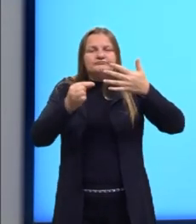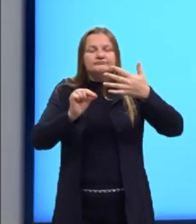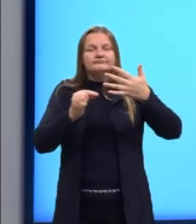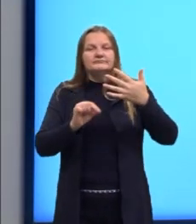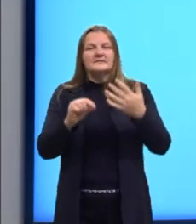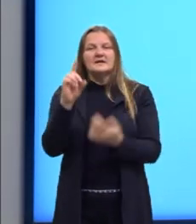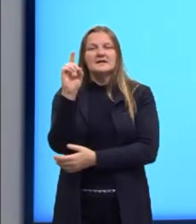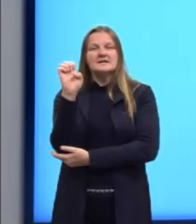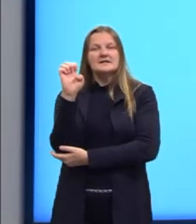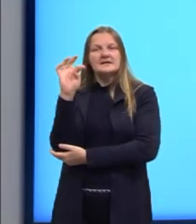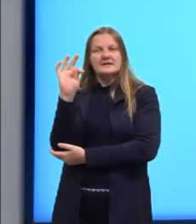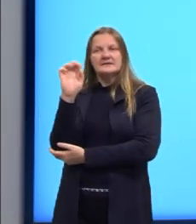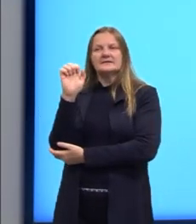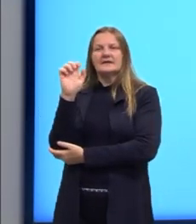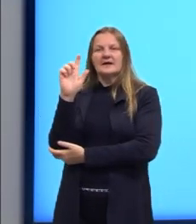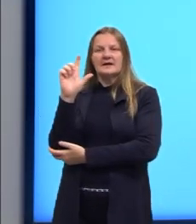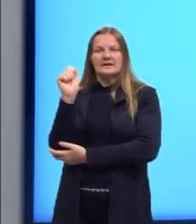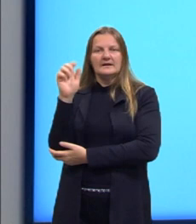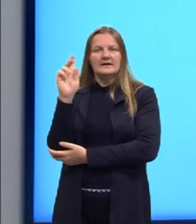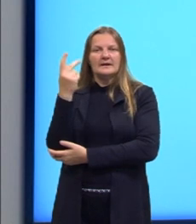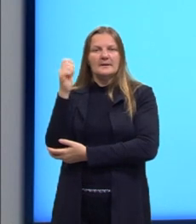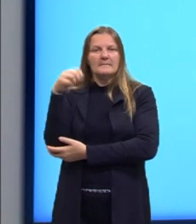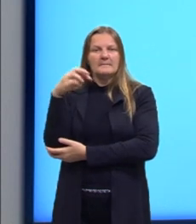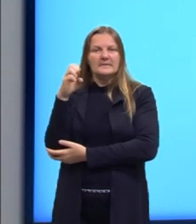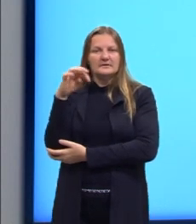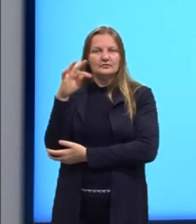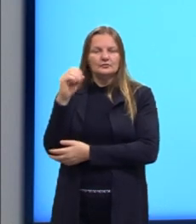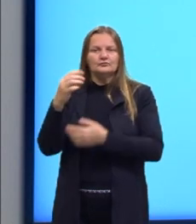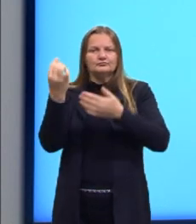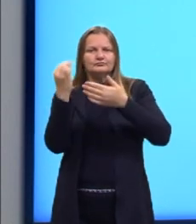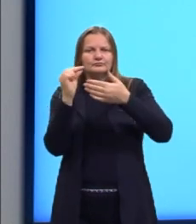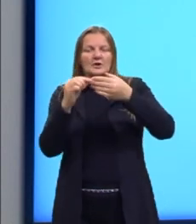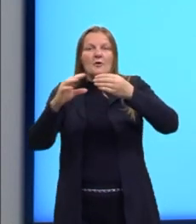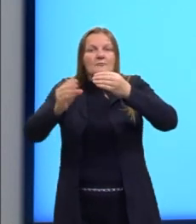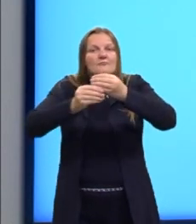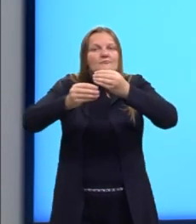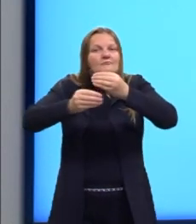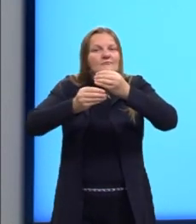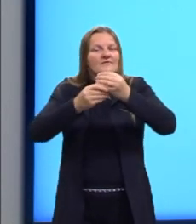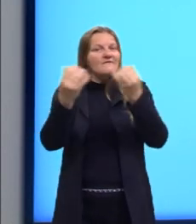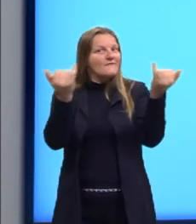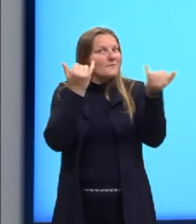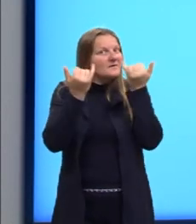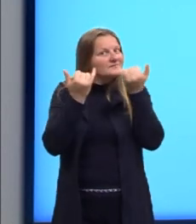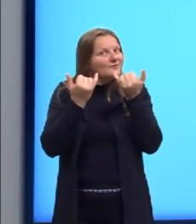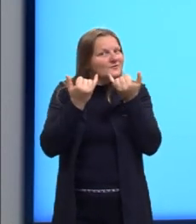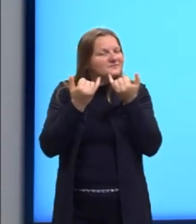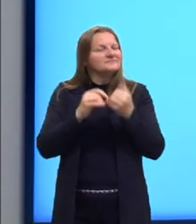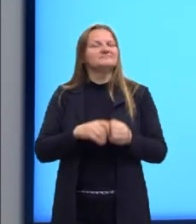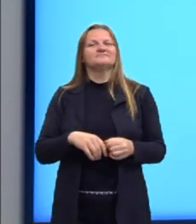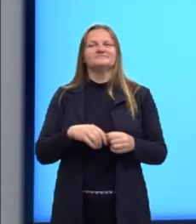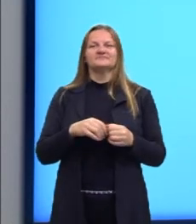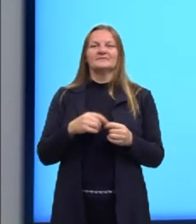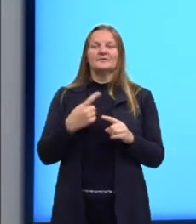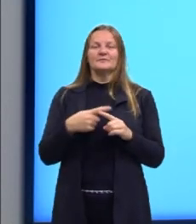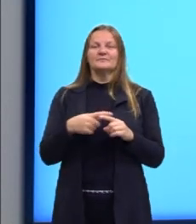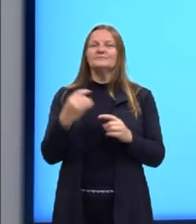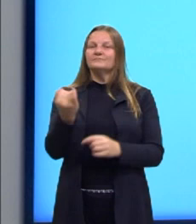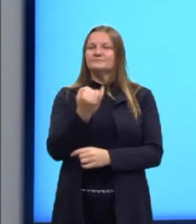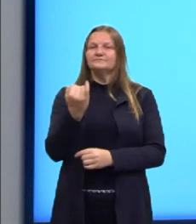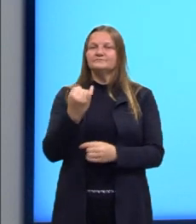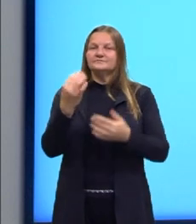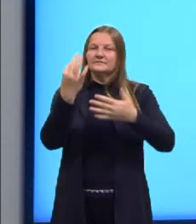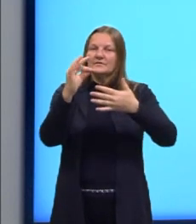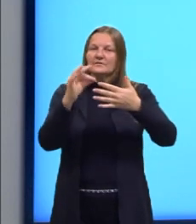por último ali. Ele é o acréscimo de mais informações aos elementos anteriores. Acréscimo de mais informações aos